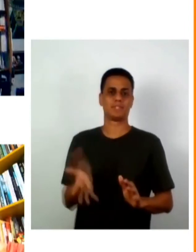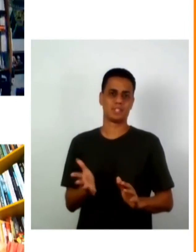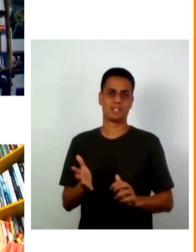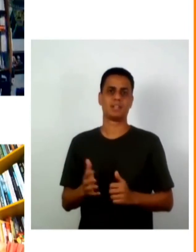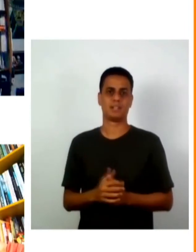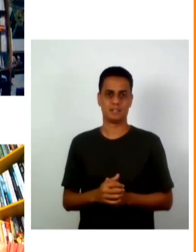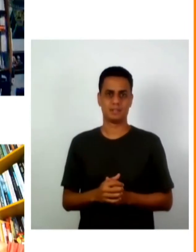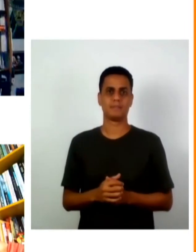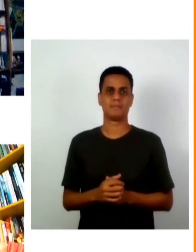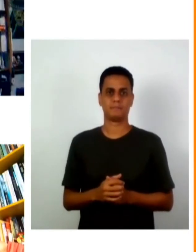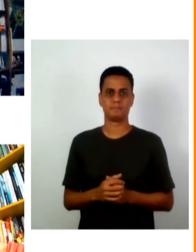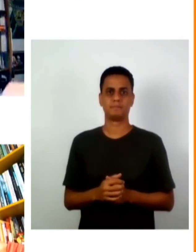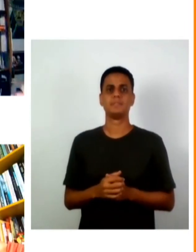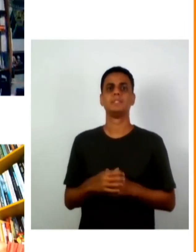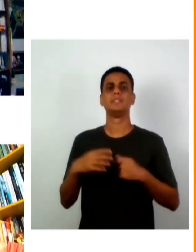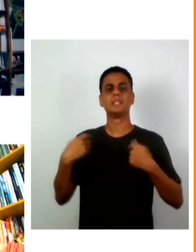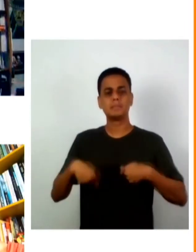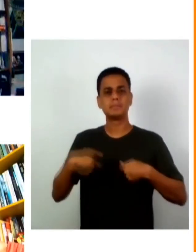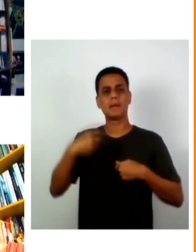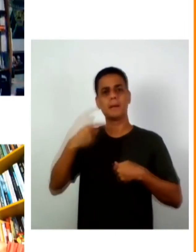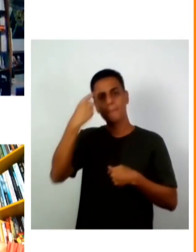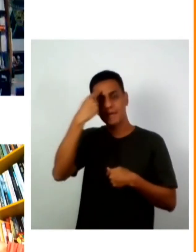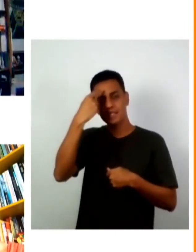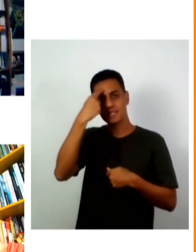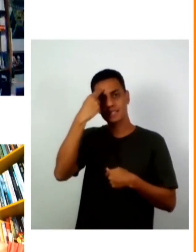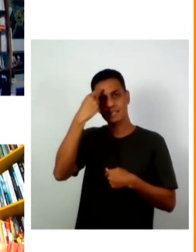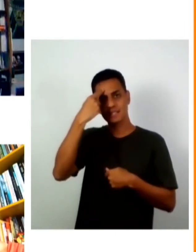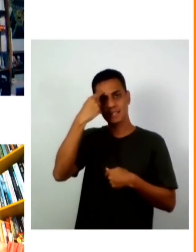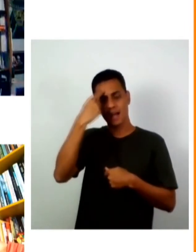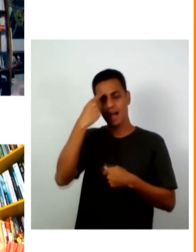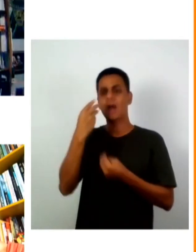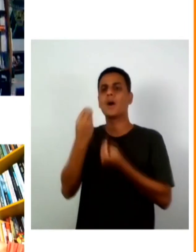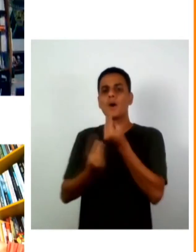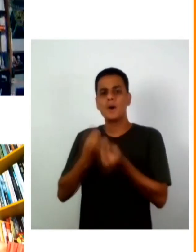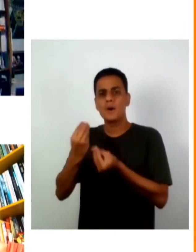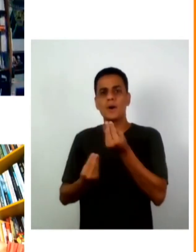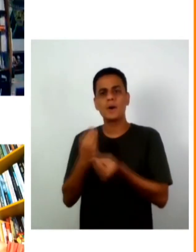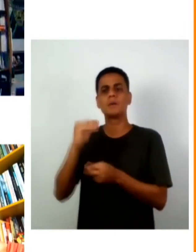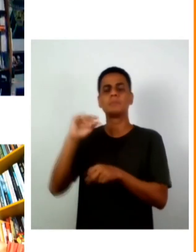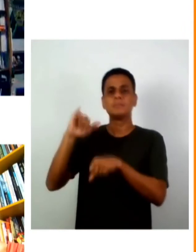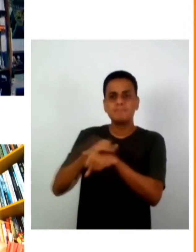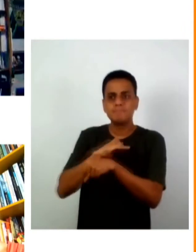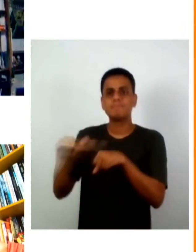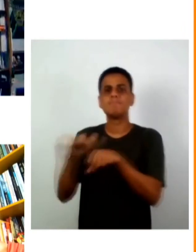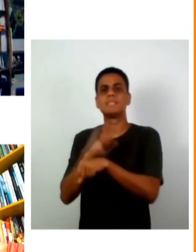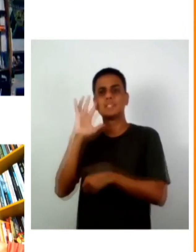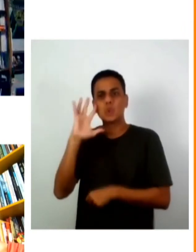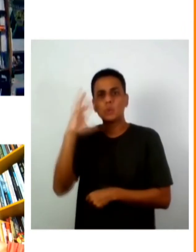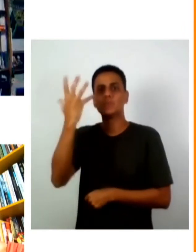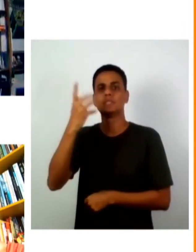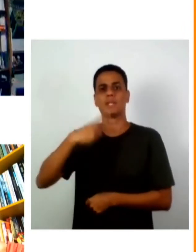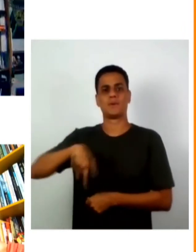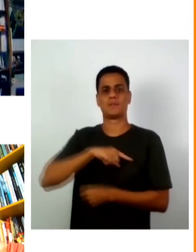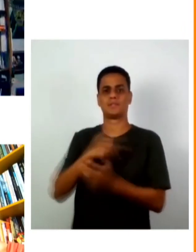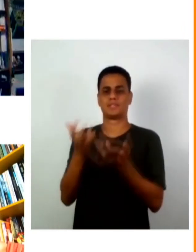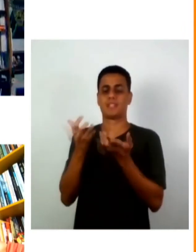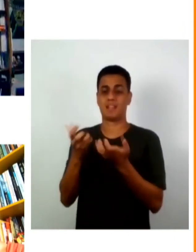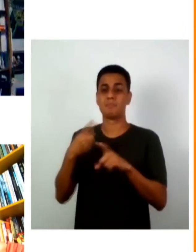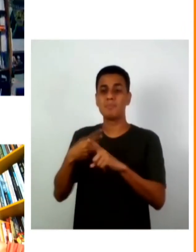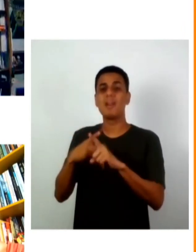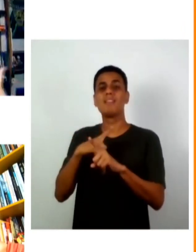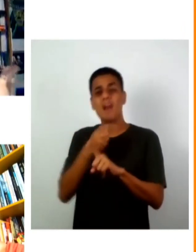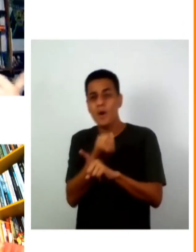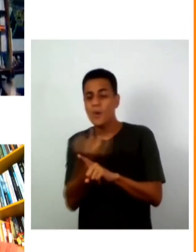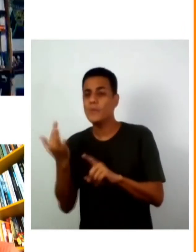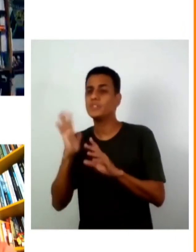a questão é pensar e as soluções que foram aplicadas durante anos